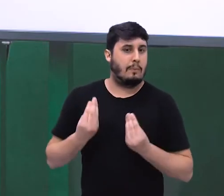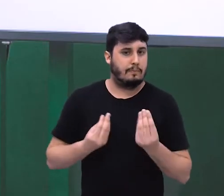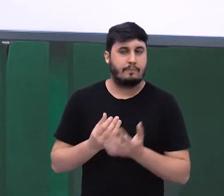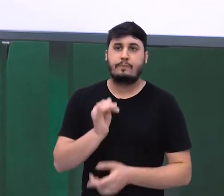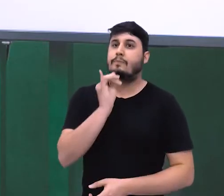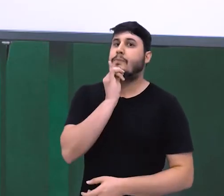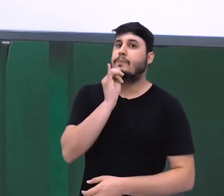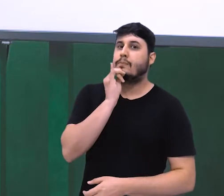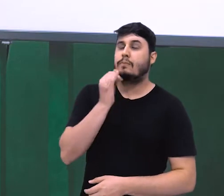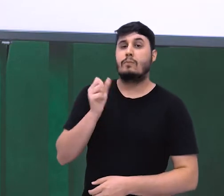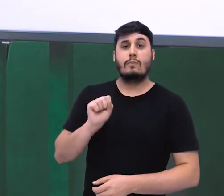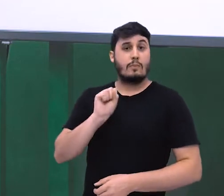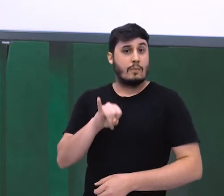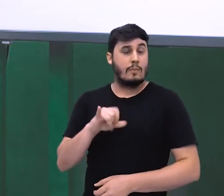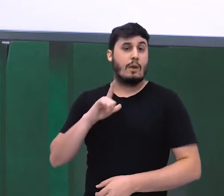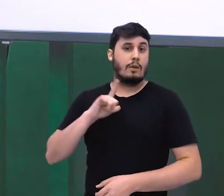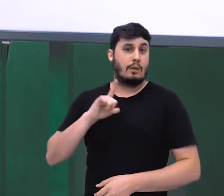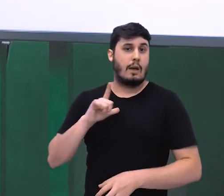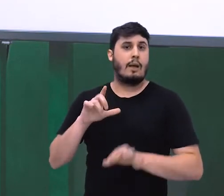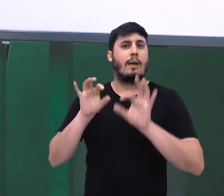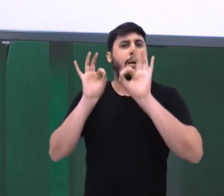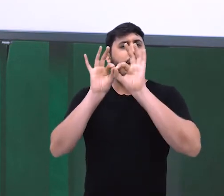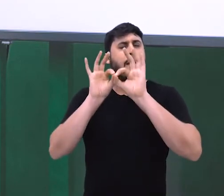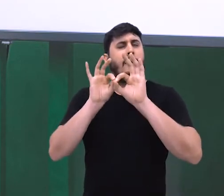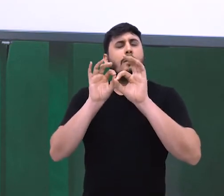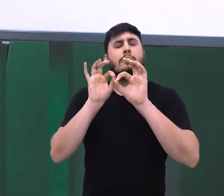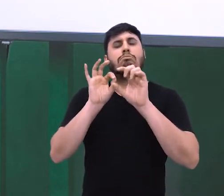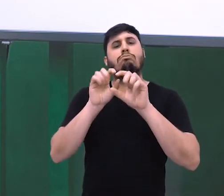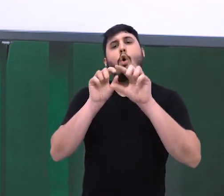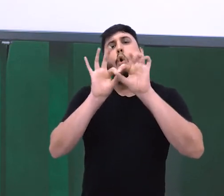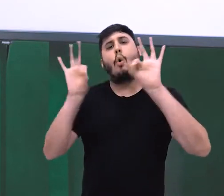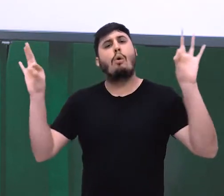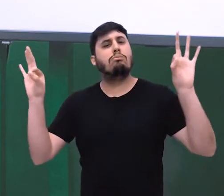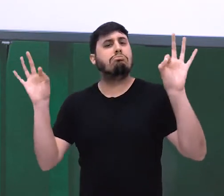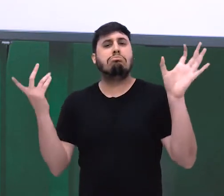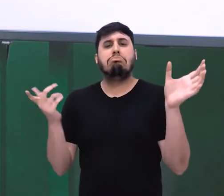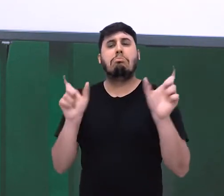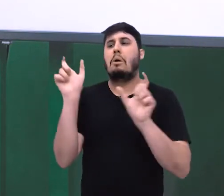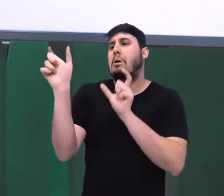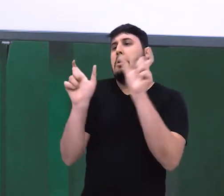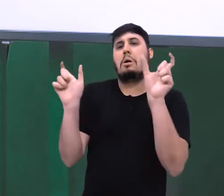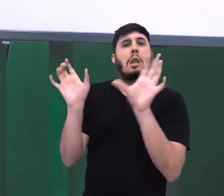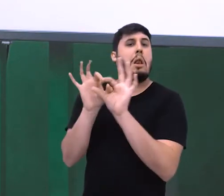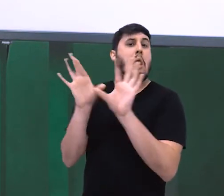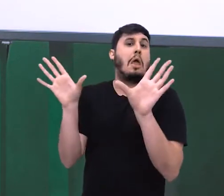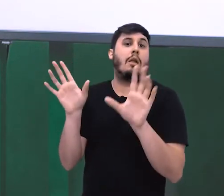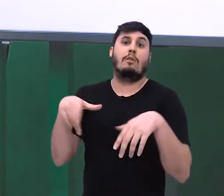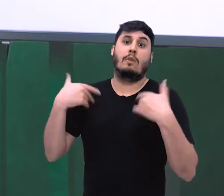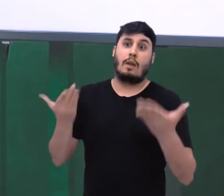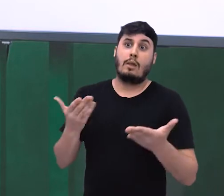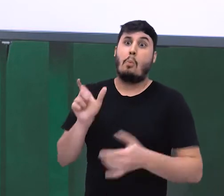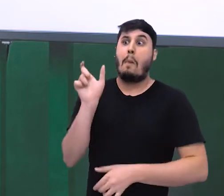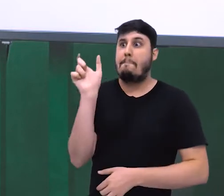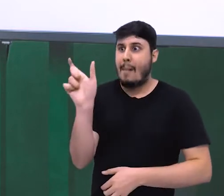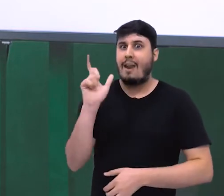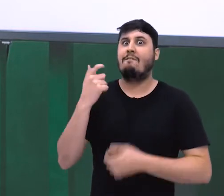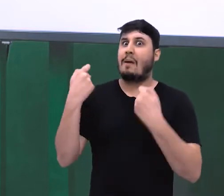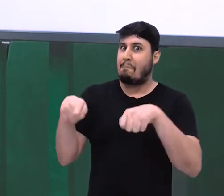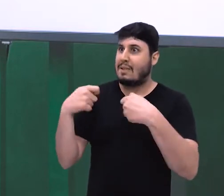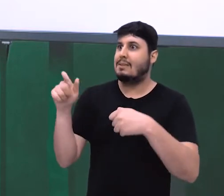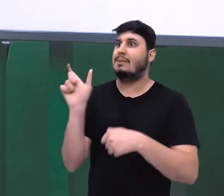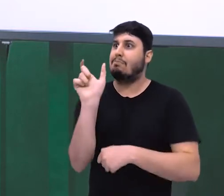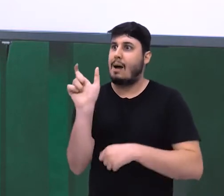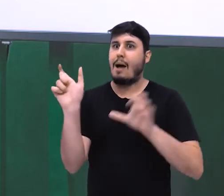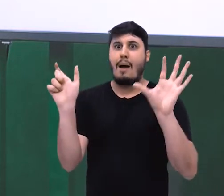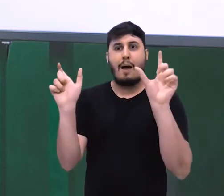Se eu tenho orações coordenadas, orações independentes, e uma conjunção liga essas duas orações